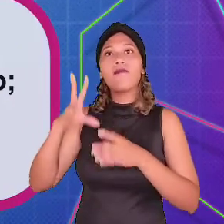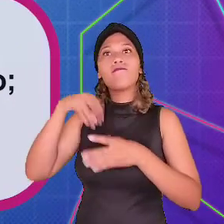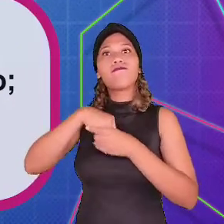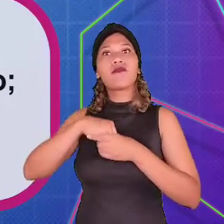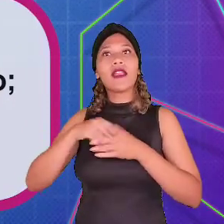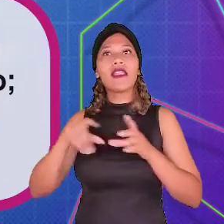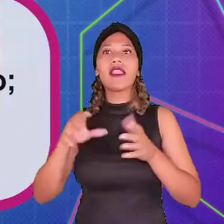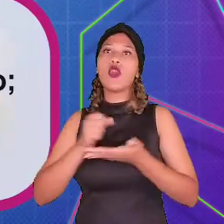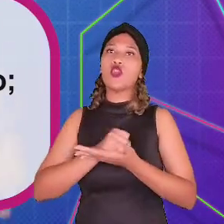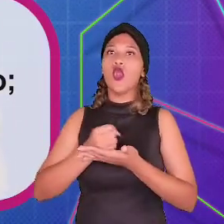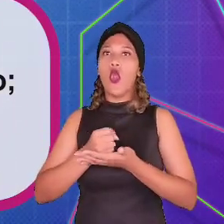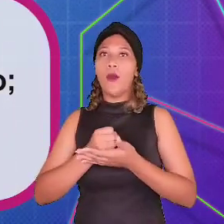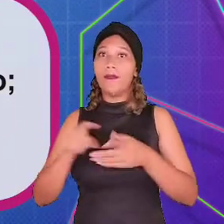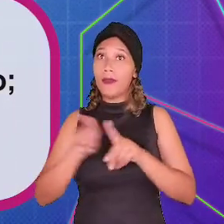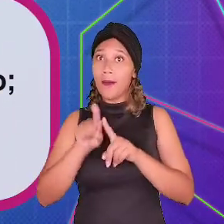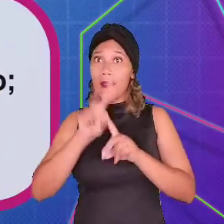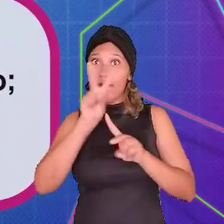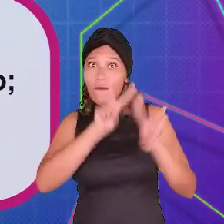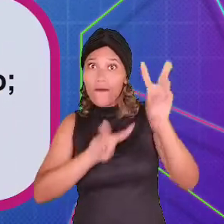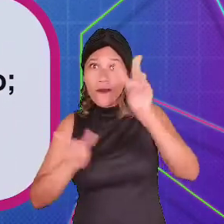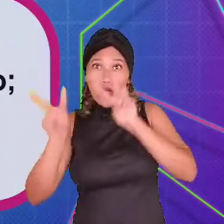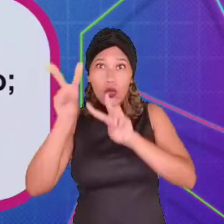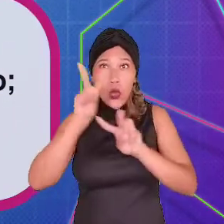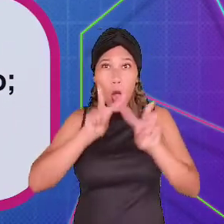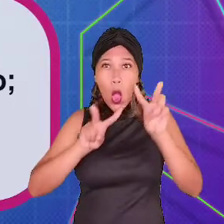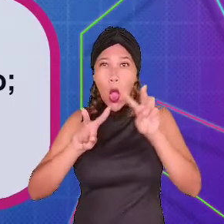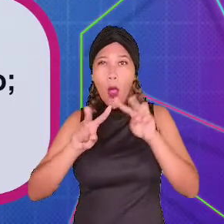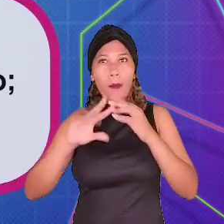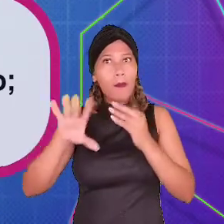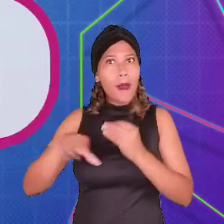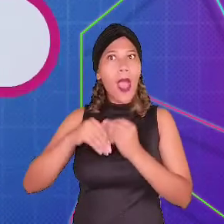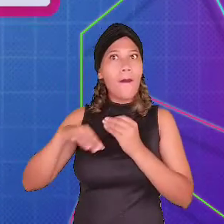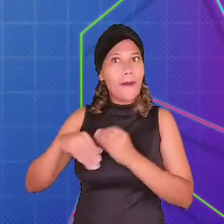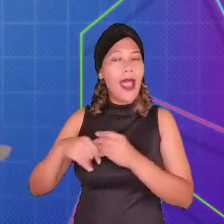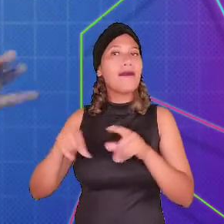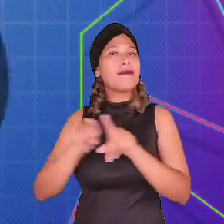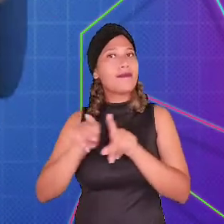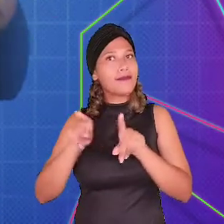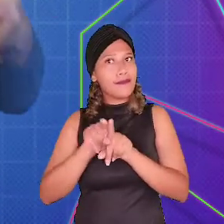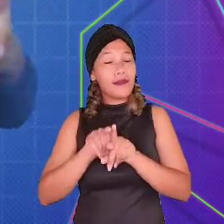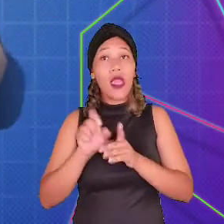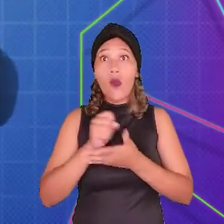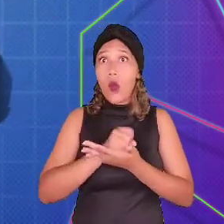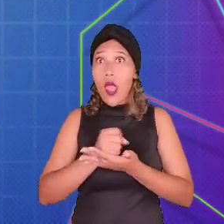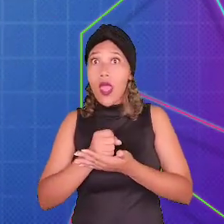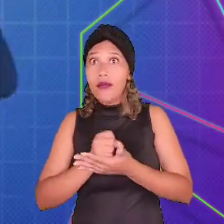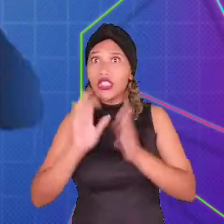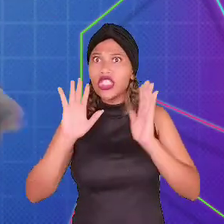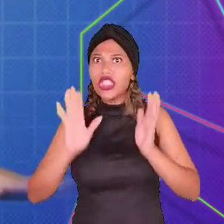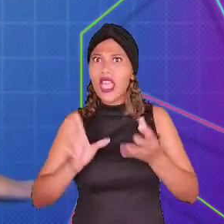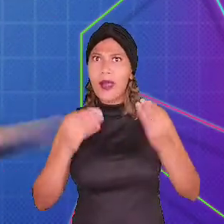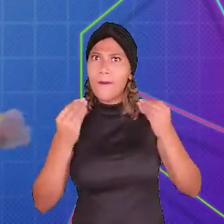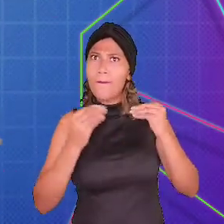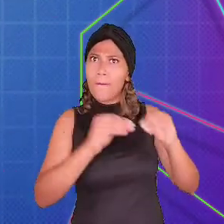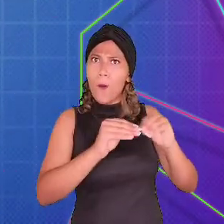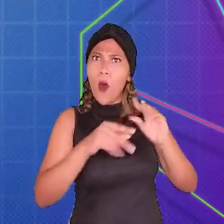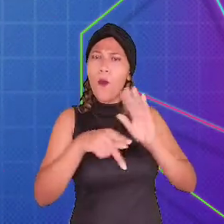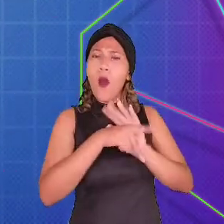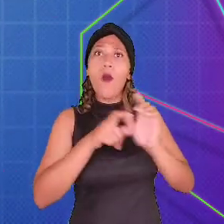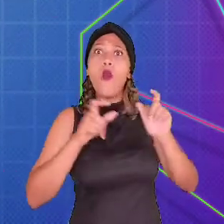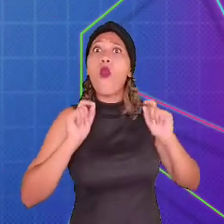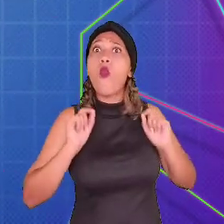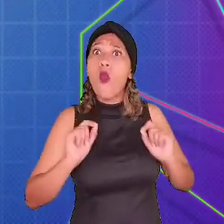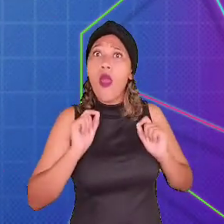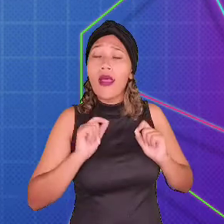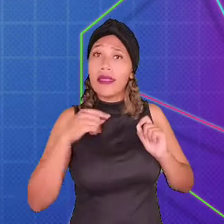público. A necessidade de elementos visuais para compor sua criação. Os games, inclusive, já foram inseridos dentro do